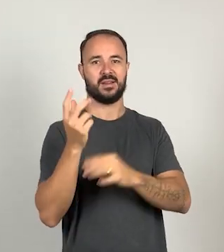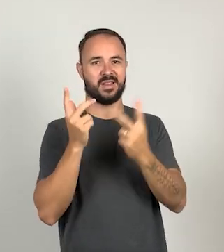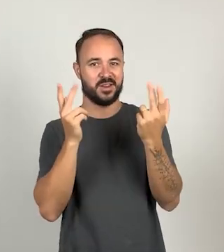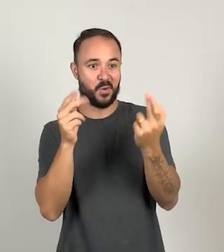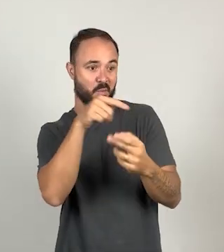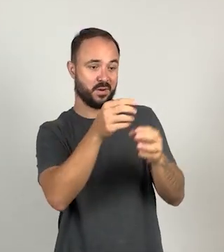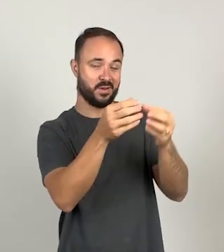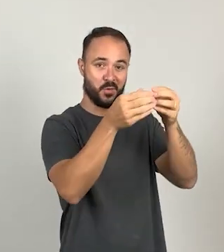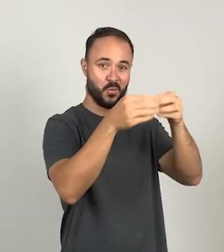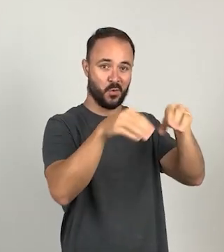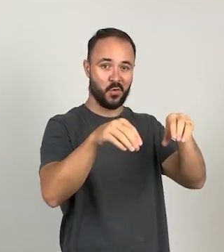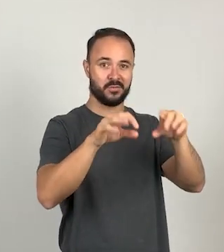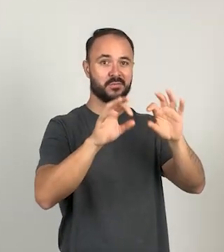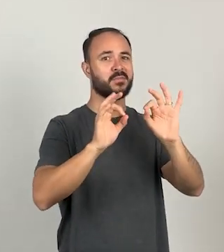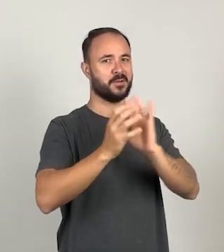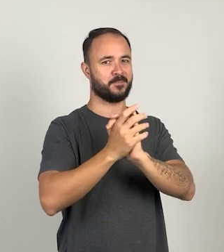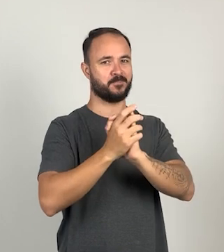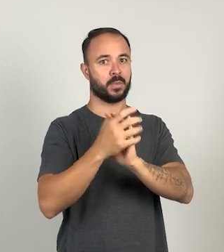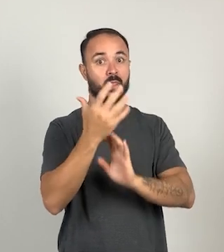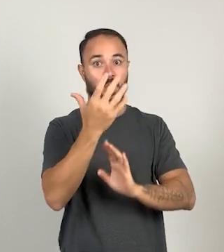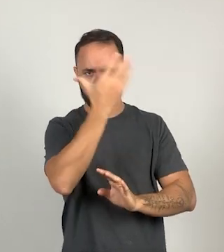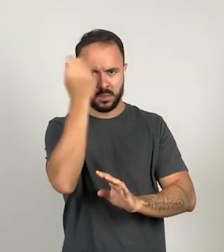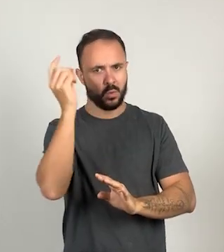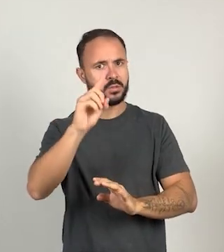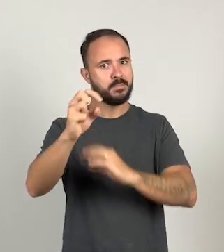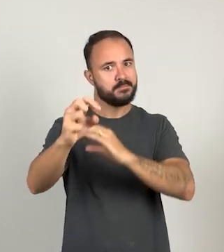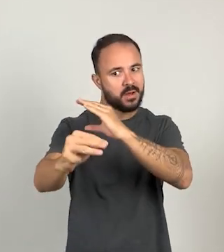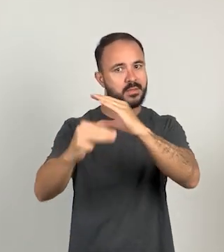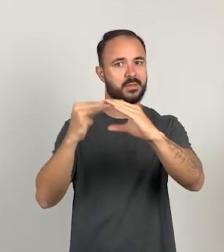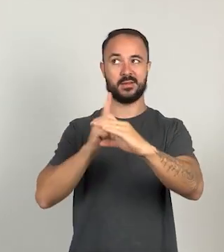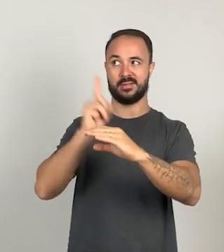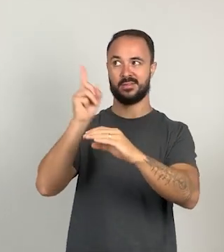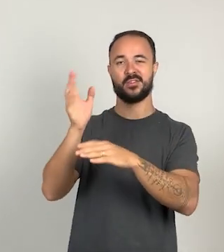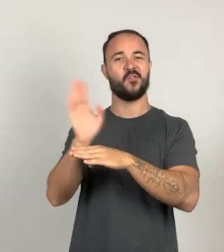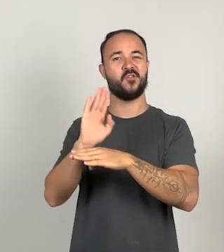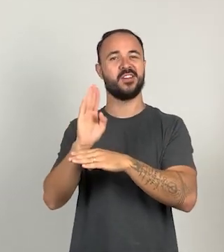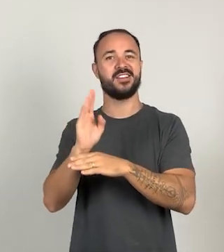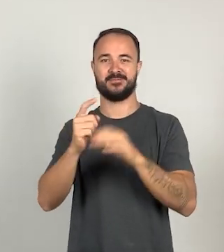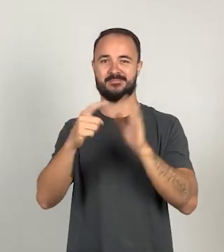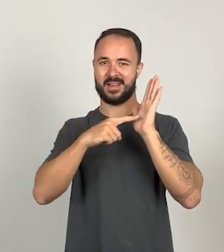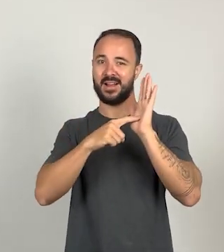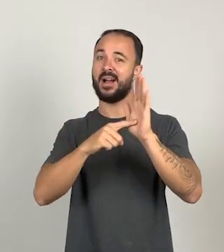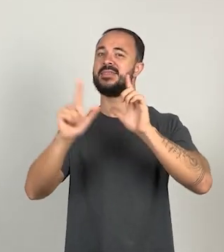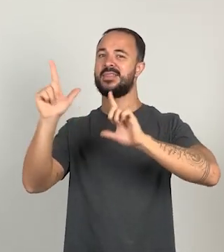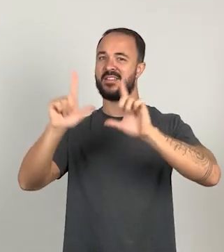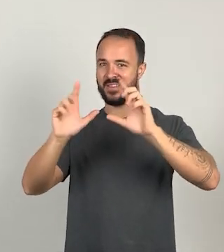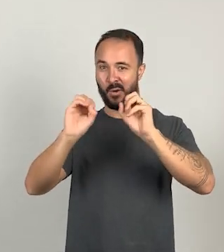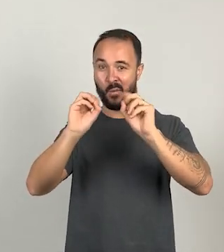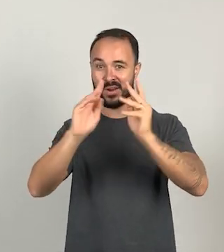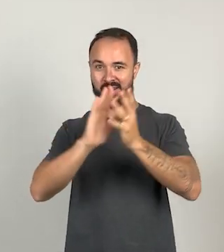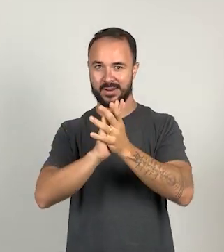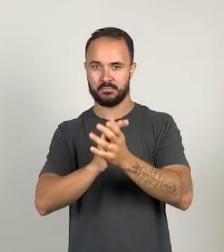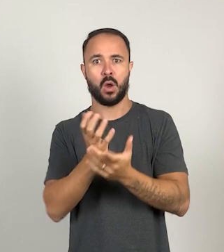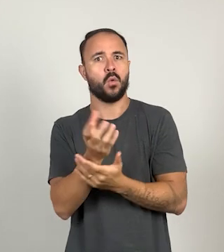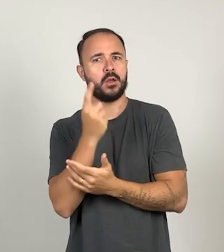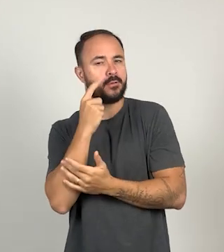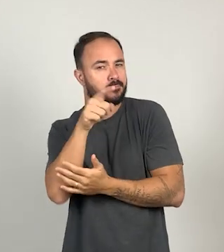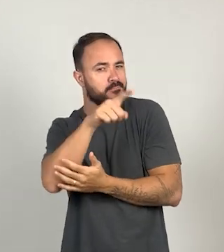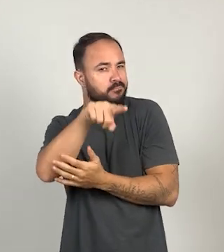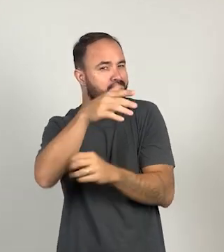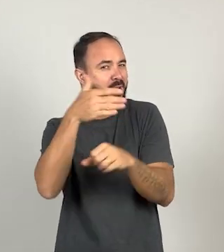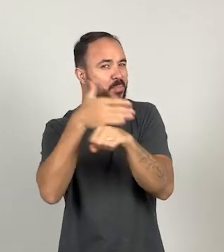da Dona Galinha. Não esqueça de mandar vídeos lindos aqui pra TV Educaí. Eu quero ver todo mundo